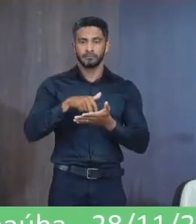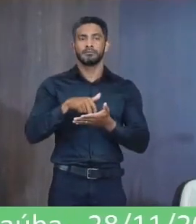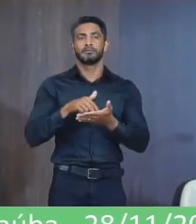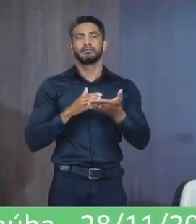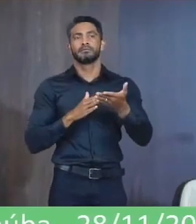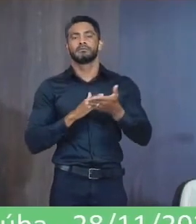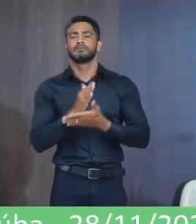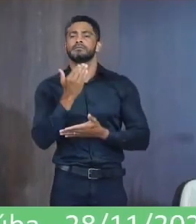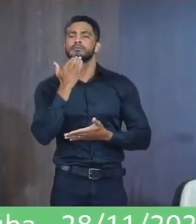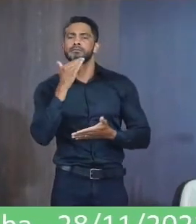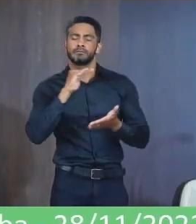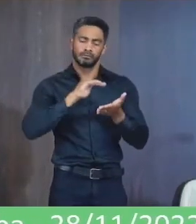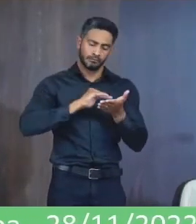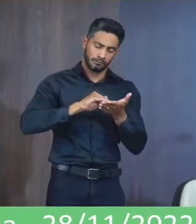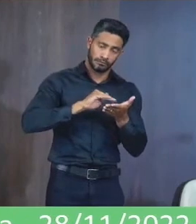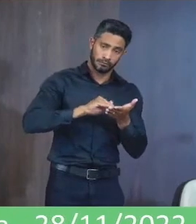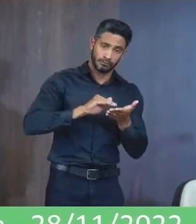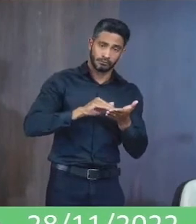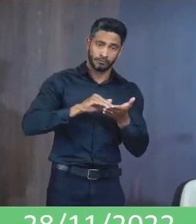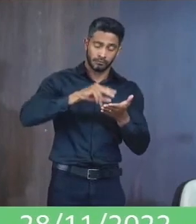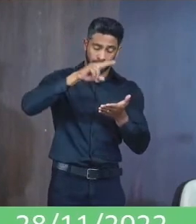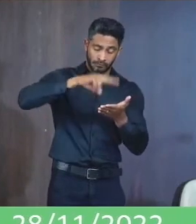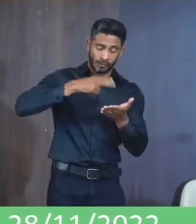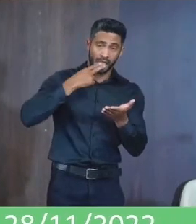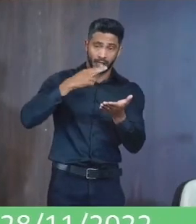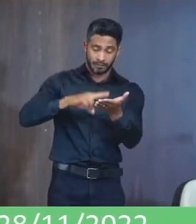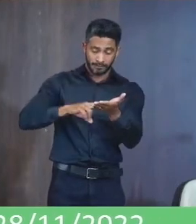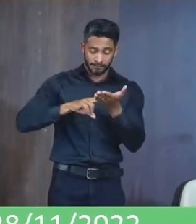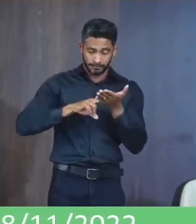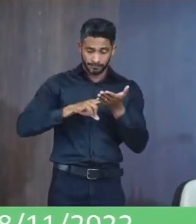Solicita o senhor secretário Faça a leitura das correspondências